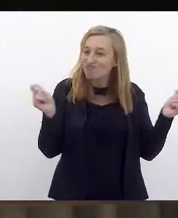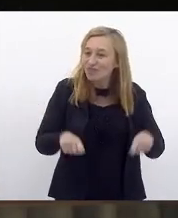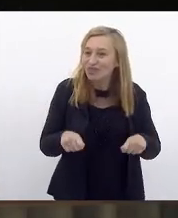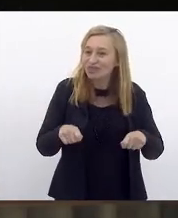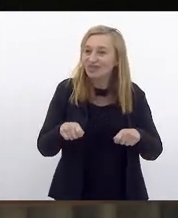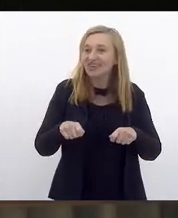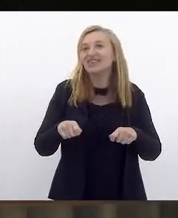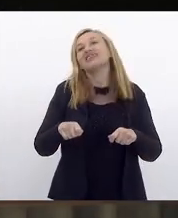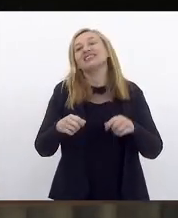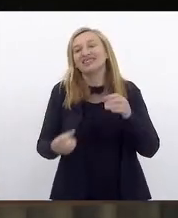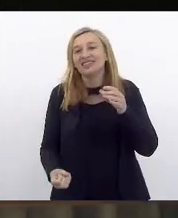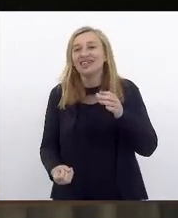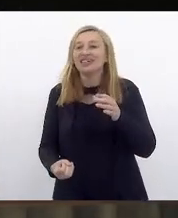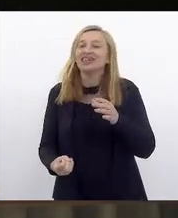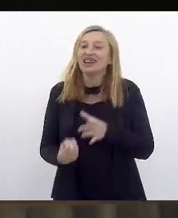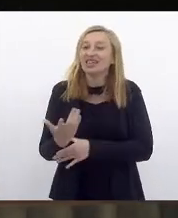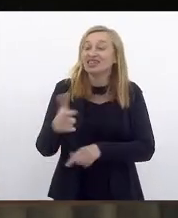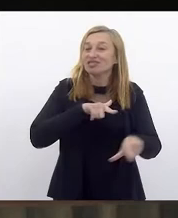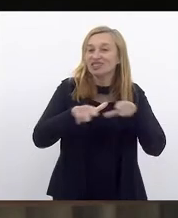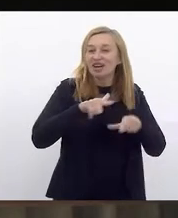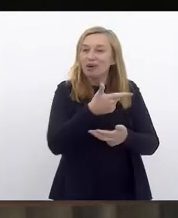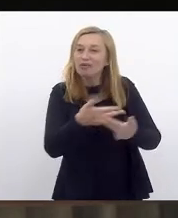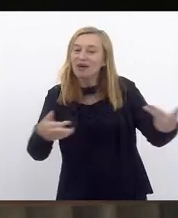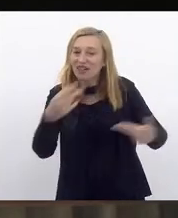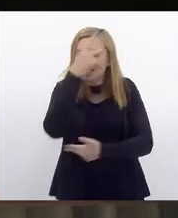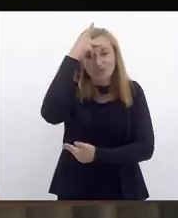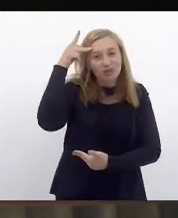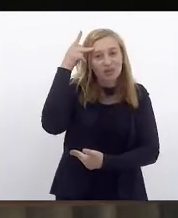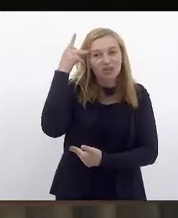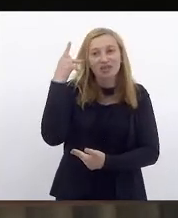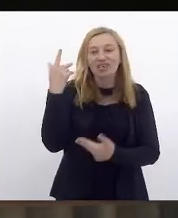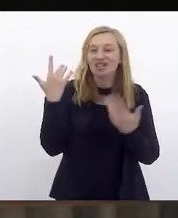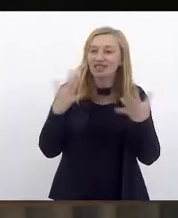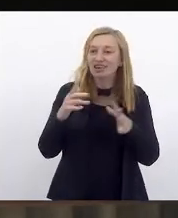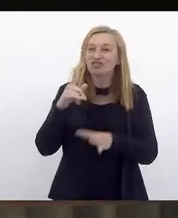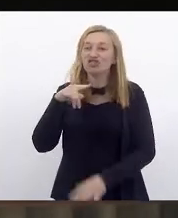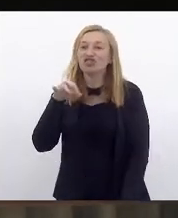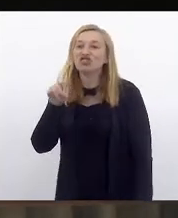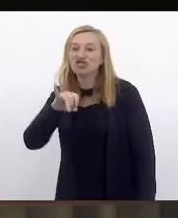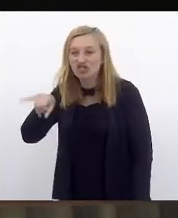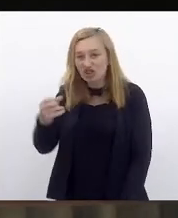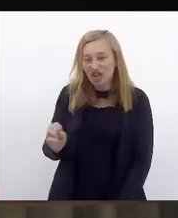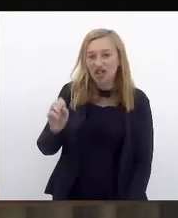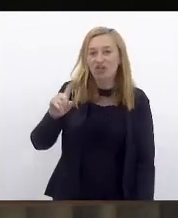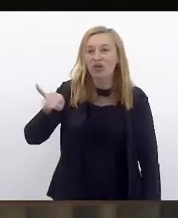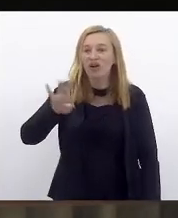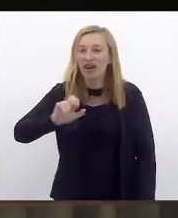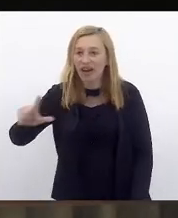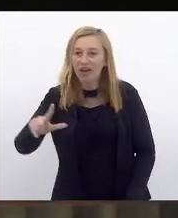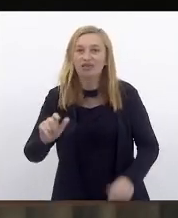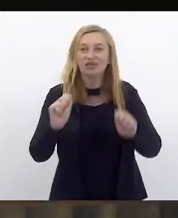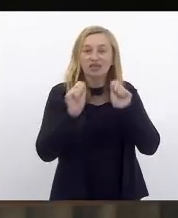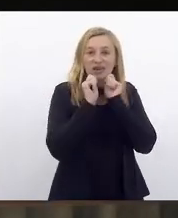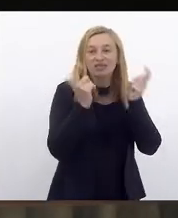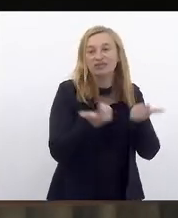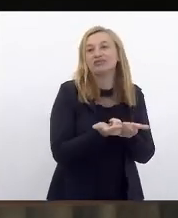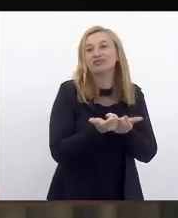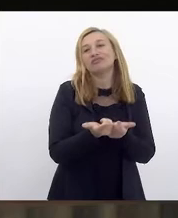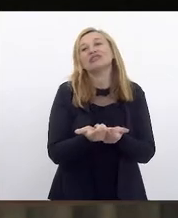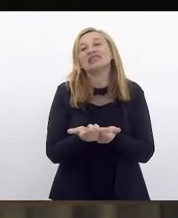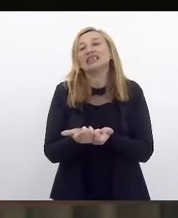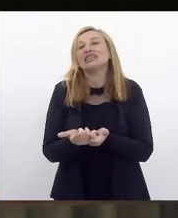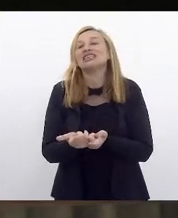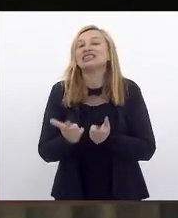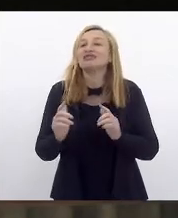geração e de trabalho e renda para muita gente. Salve DJ Corello, salve a Assembleia Legislativa do Estado do Rio de Janeiro,